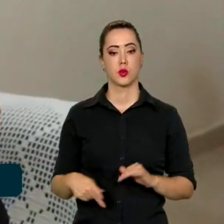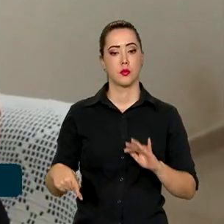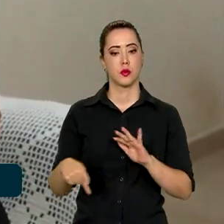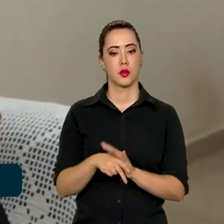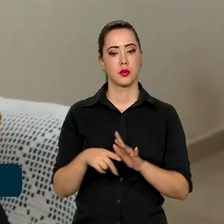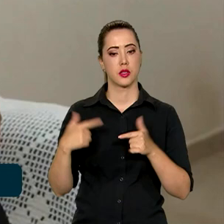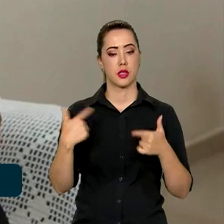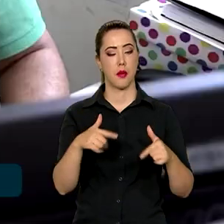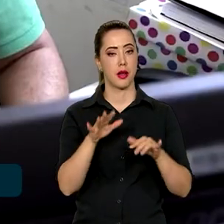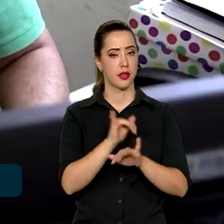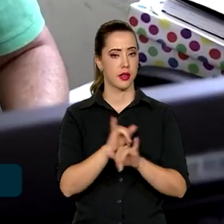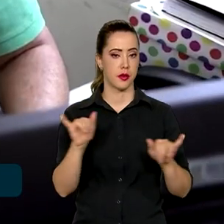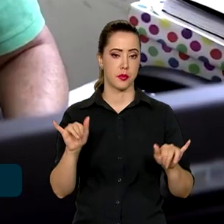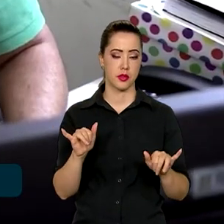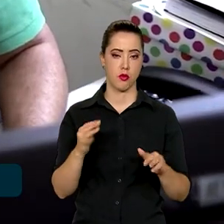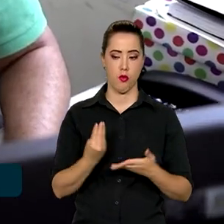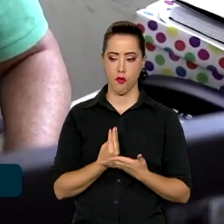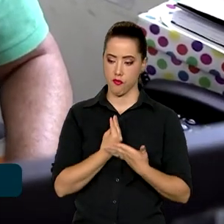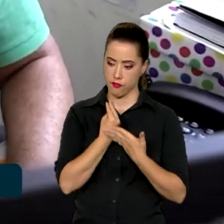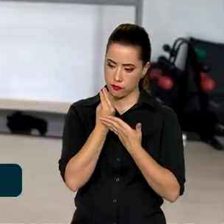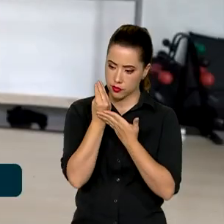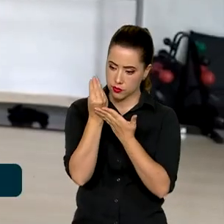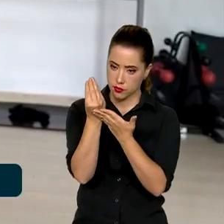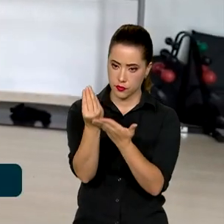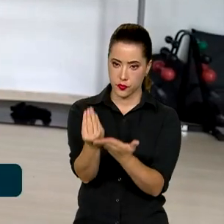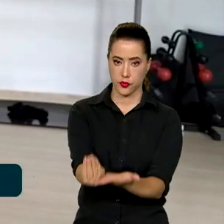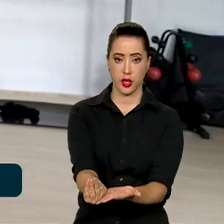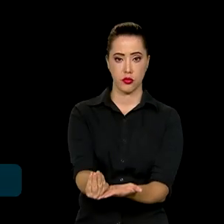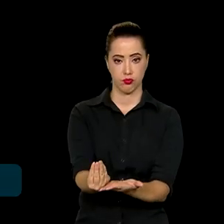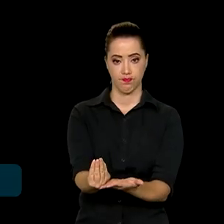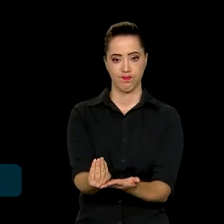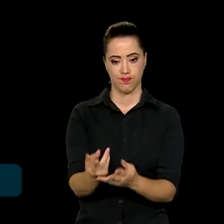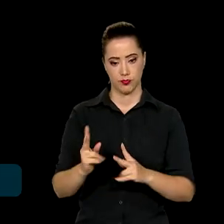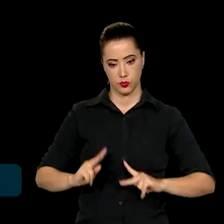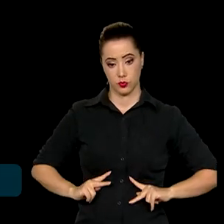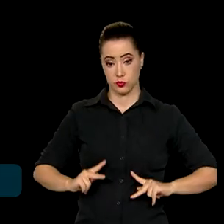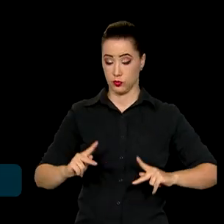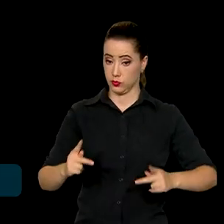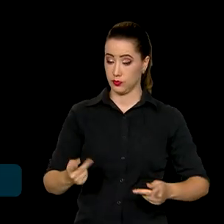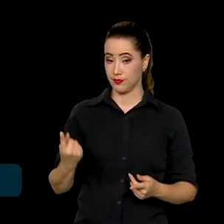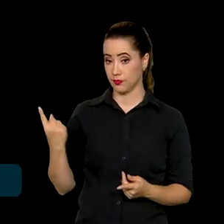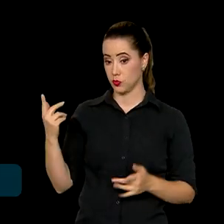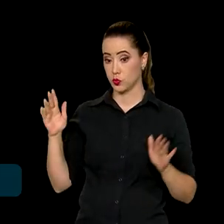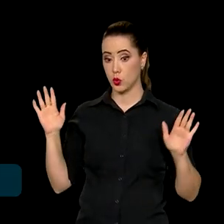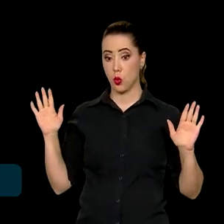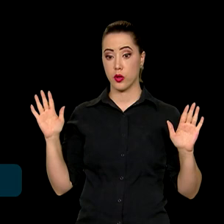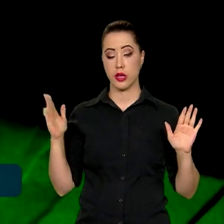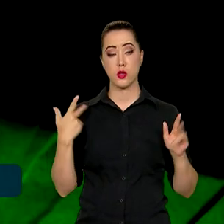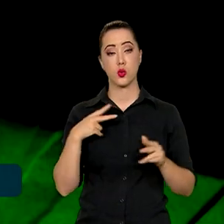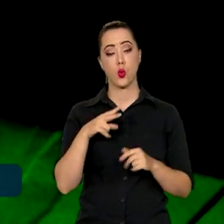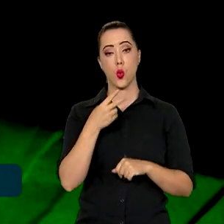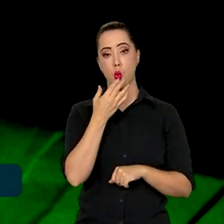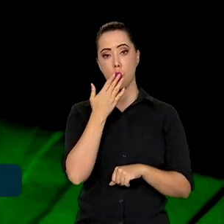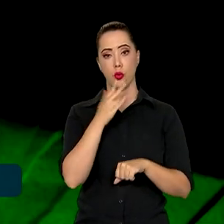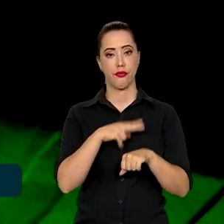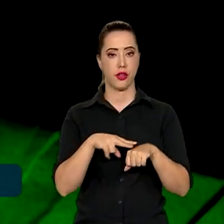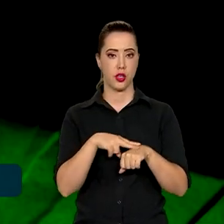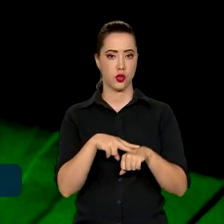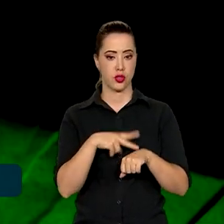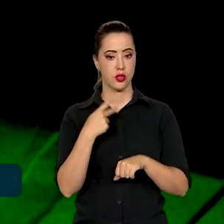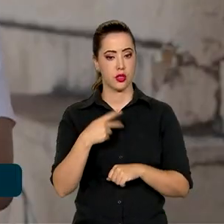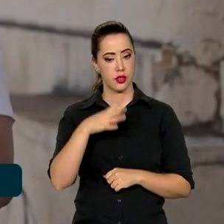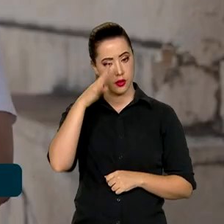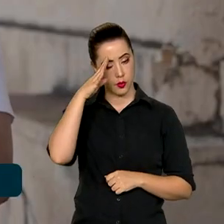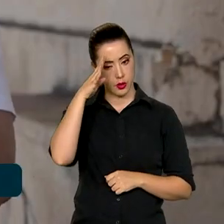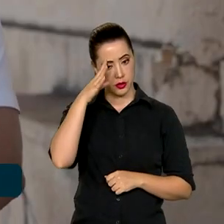ações da campanha Doe Uma Segunda Chance, Doe Órgãos, o Cristo Redentor foi iluminado de verde na noite desta quarta